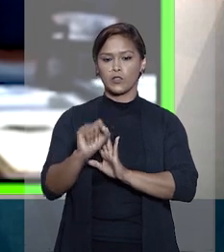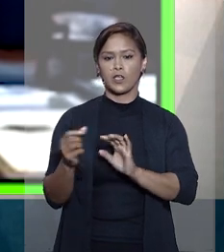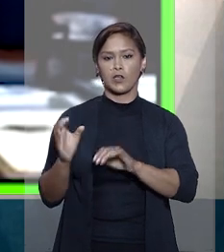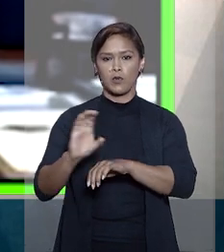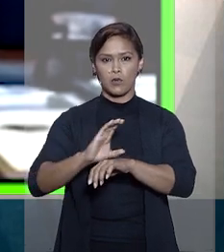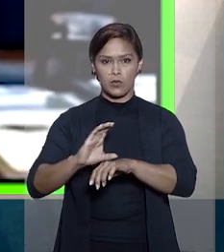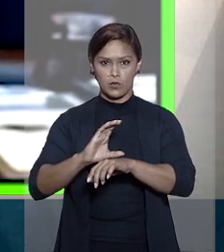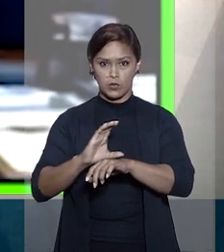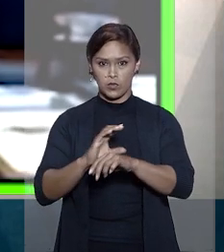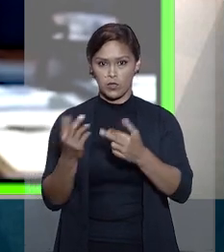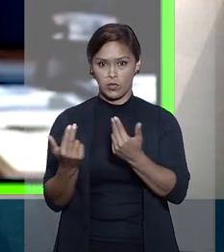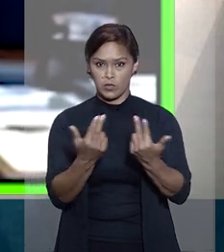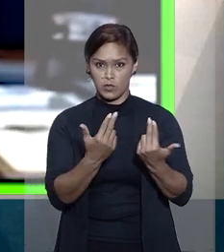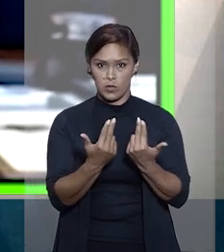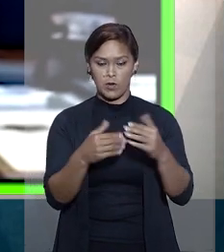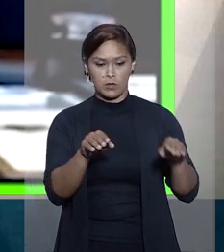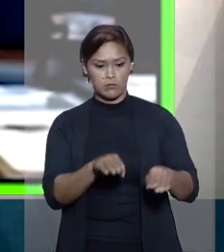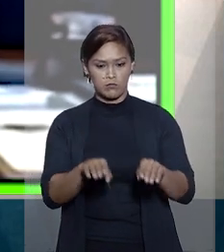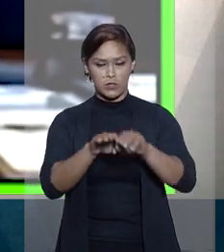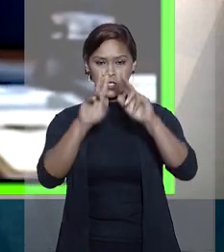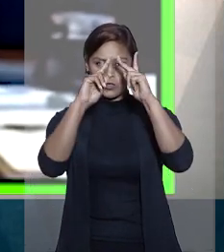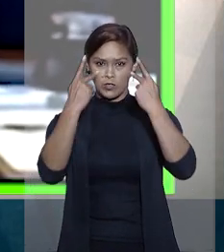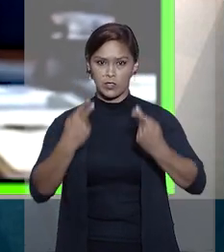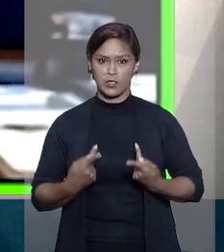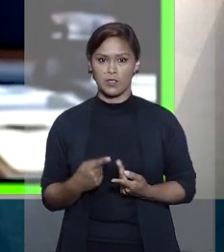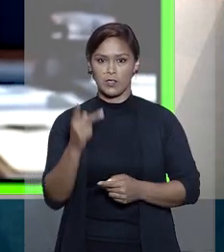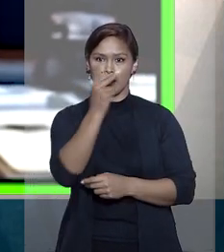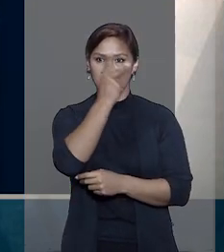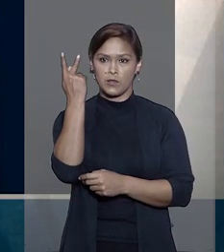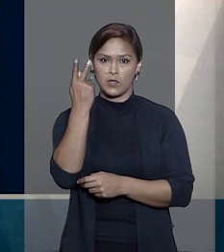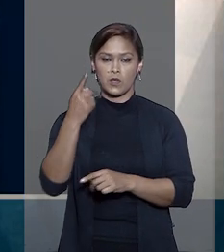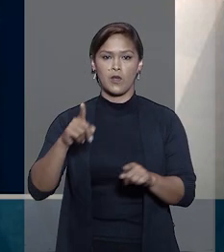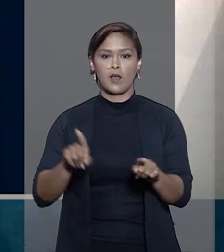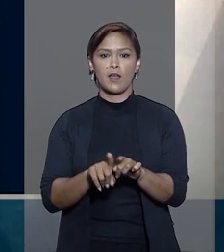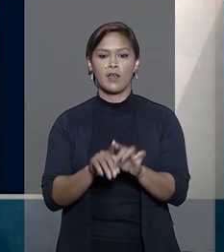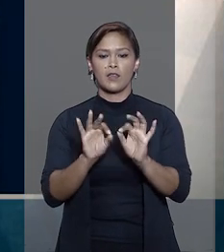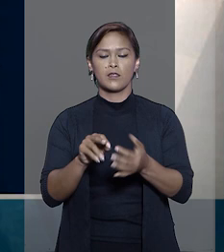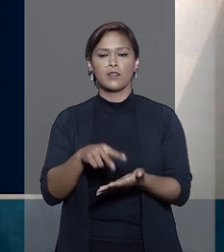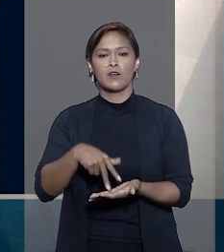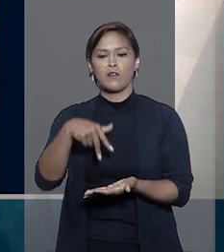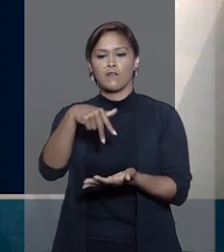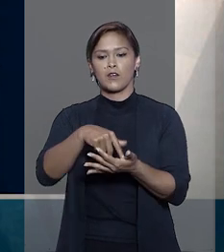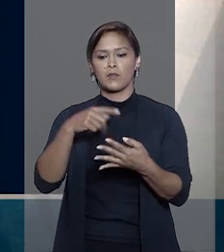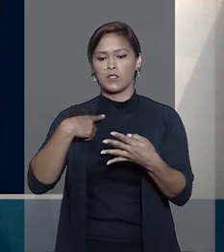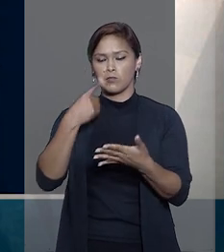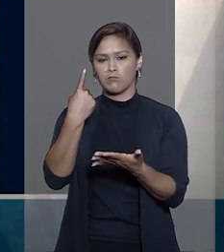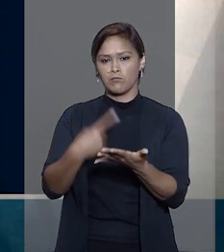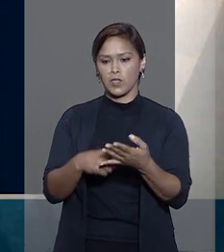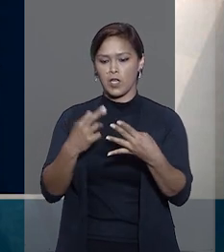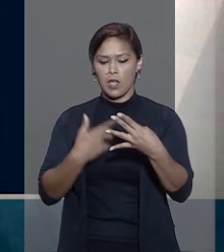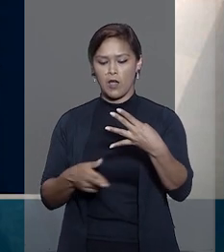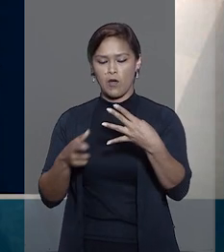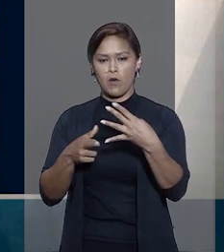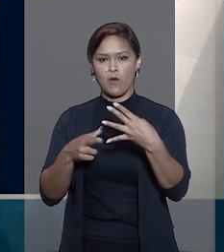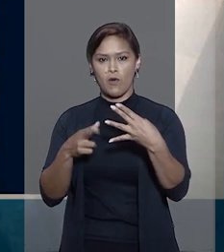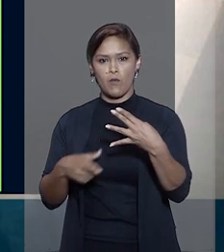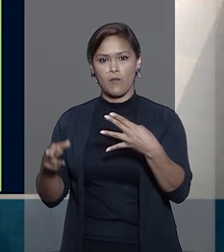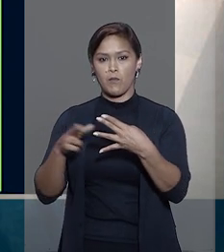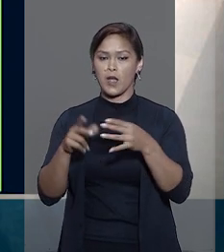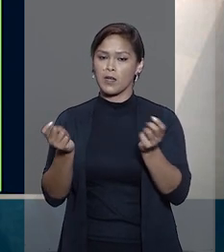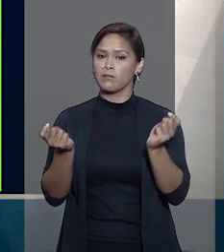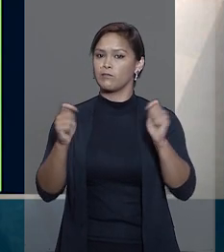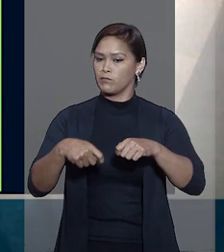constitucionais de igualdade e dignidade da pessoa humana. Assim, foi mantida a decisão das instâncias ordinárias